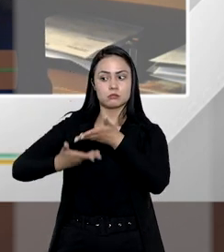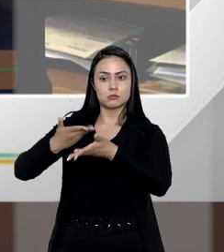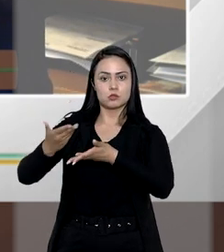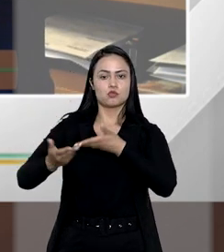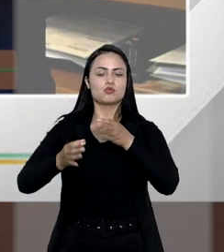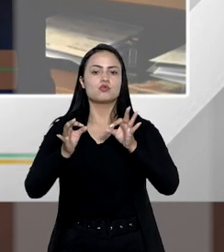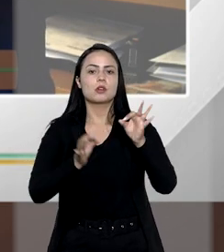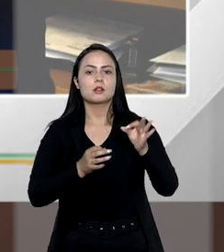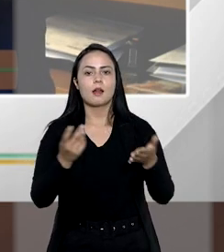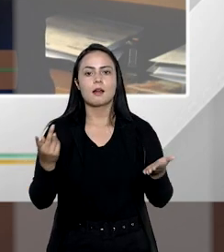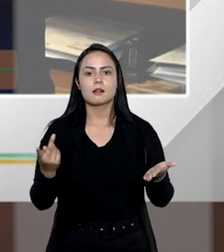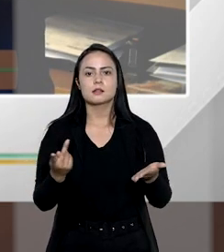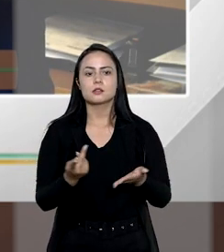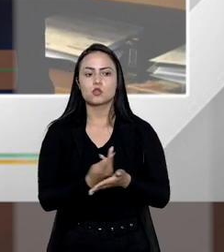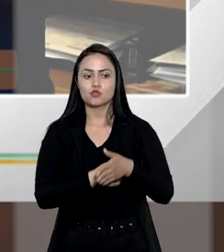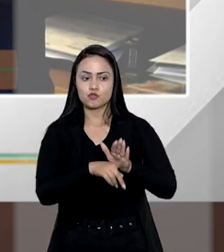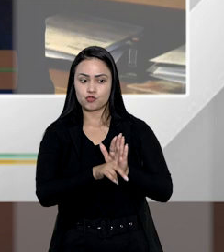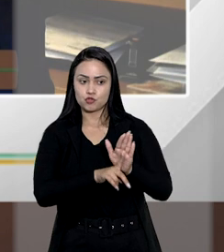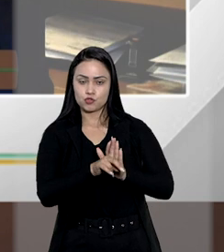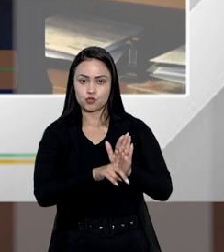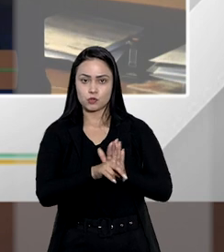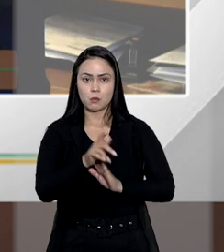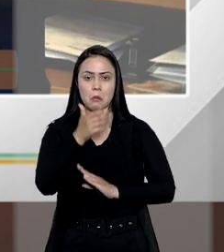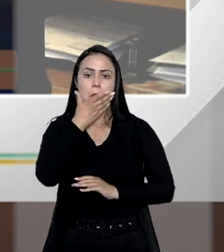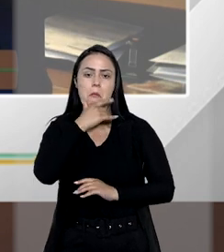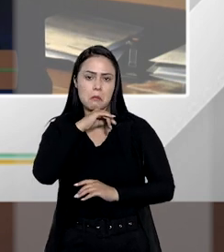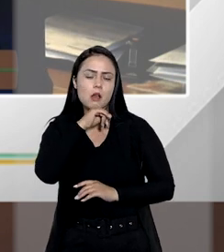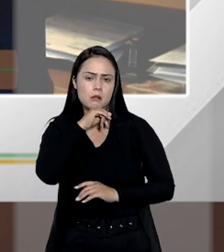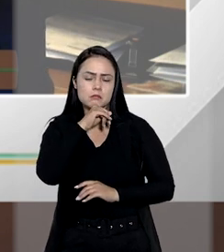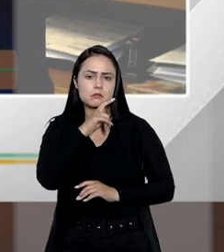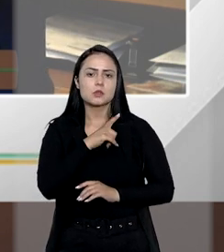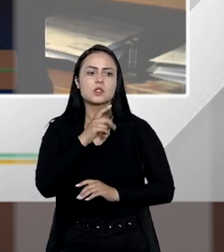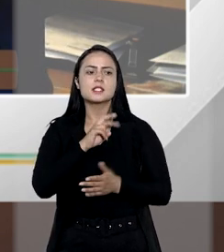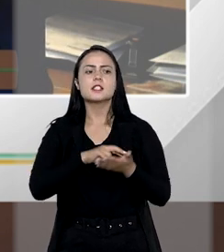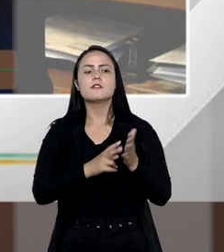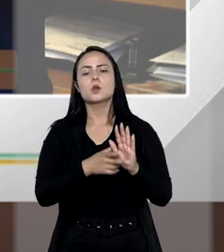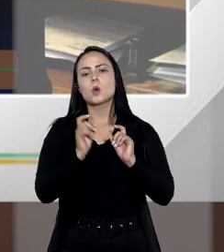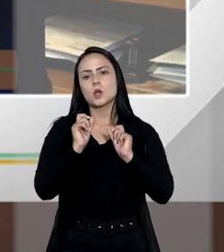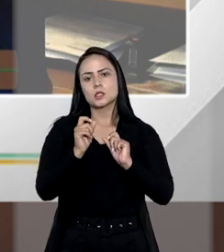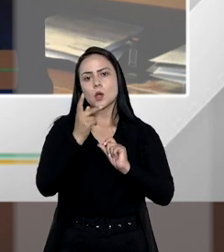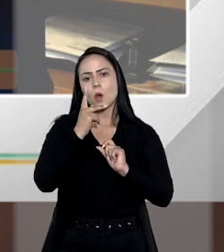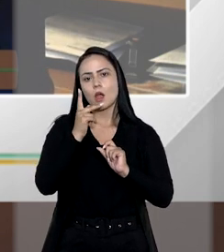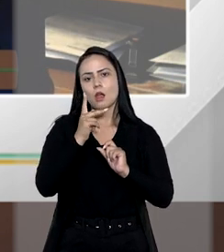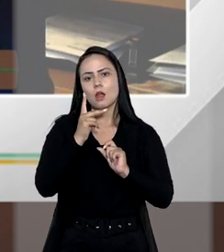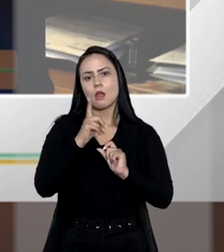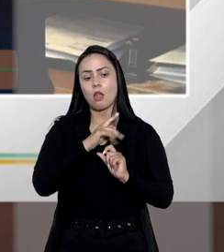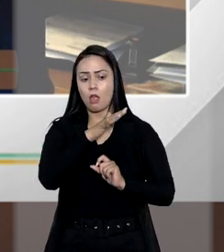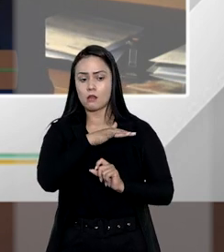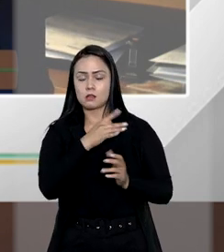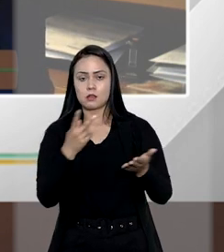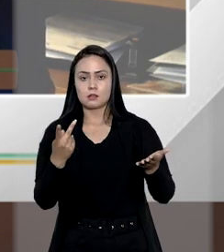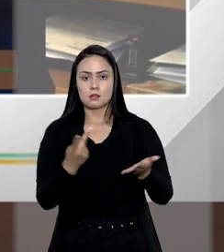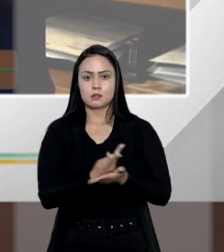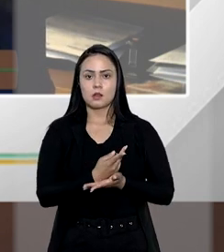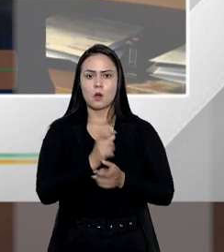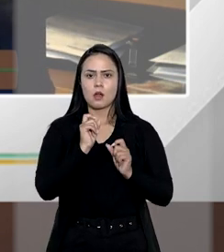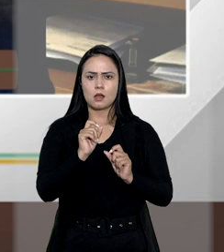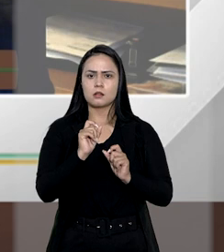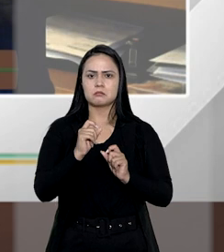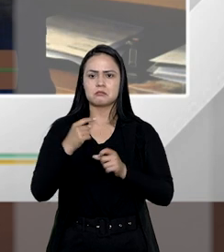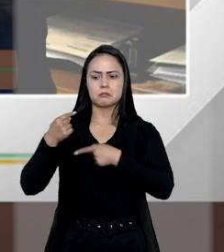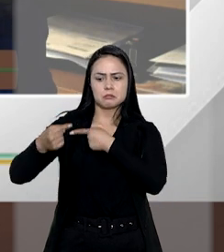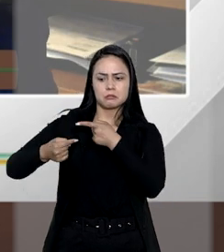julgado a ação de investigação de paternidade. O que significaria dizer que esta ação deste